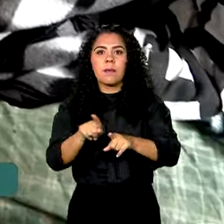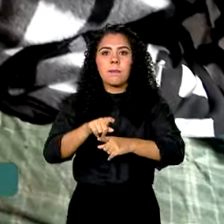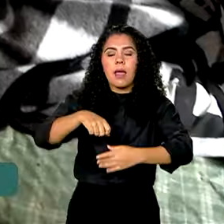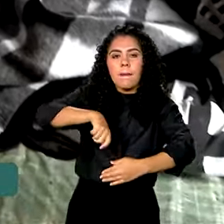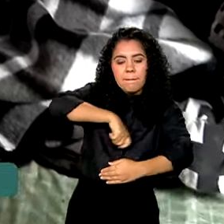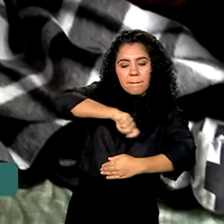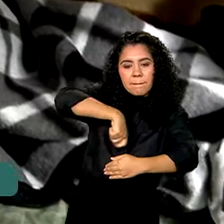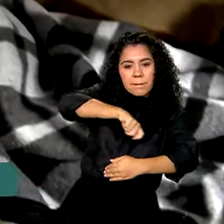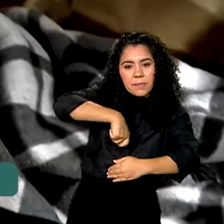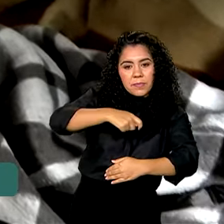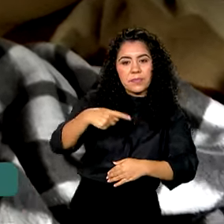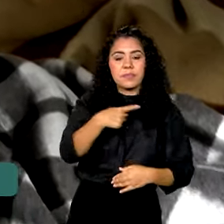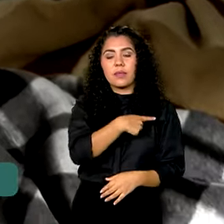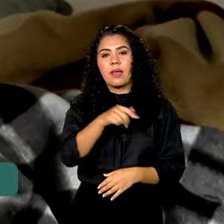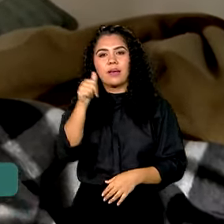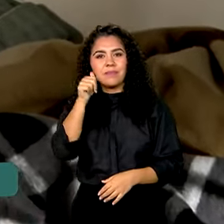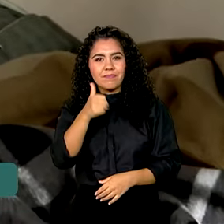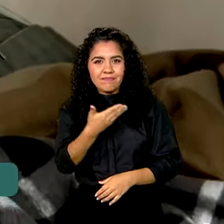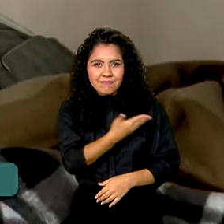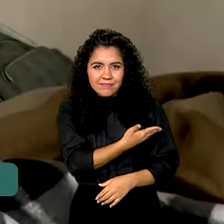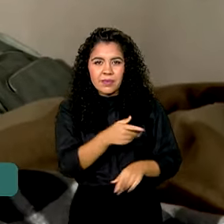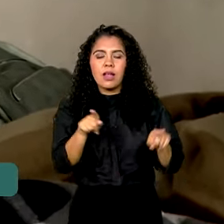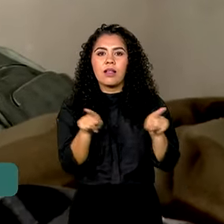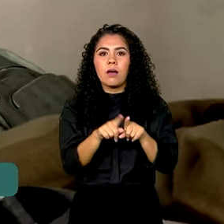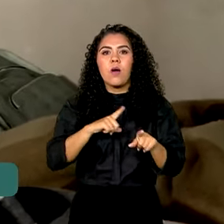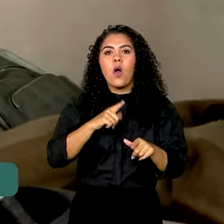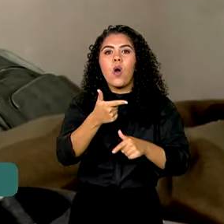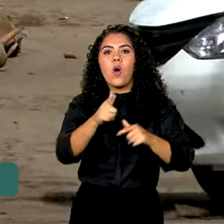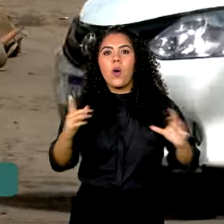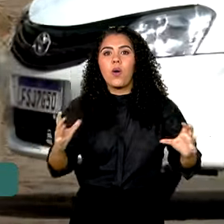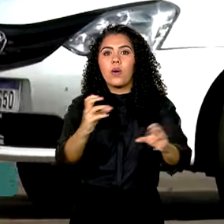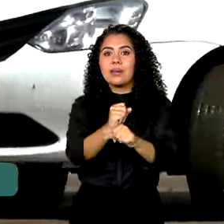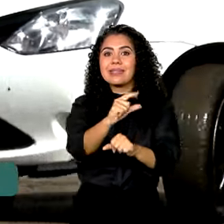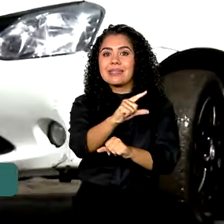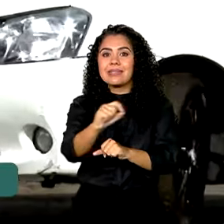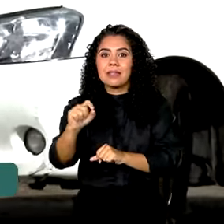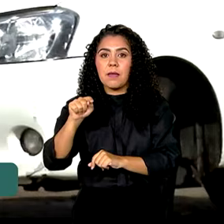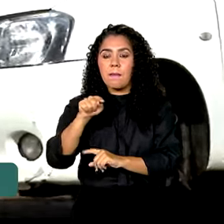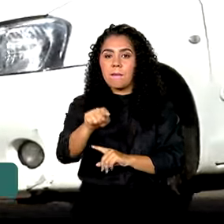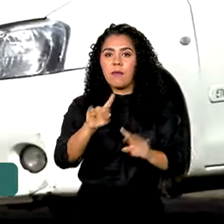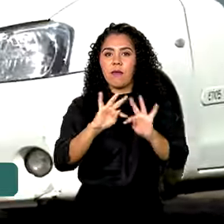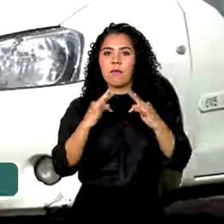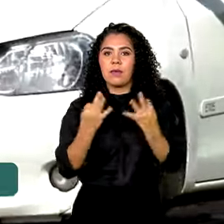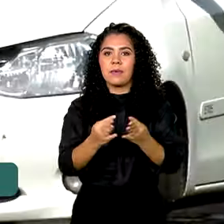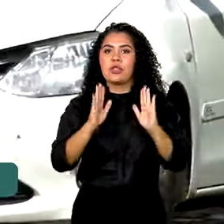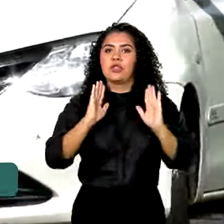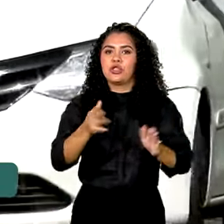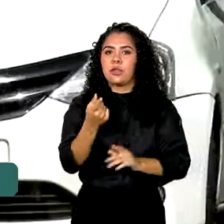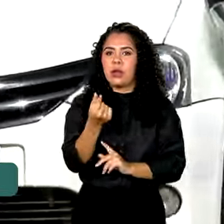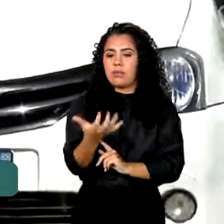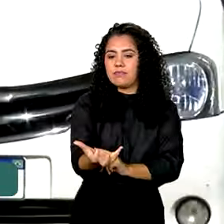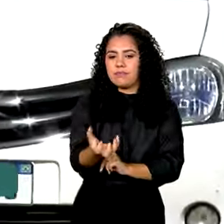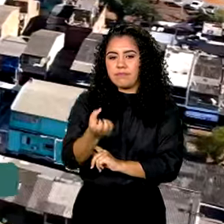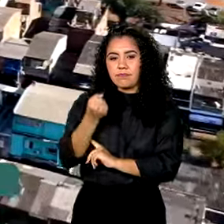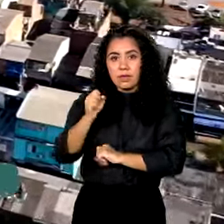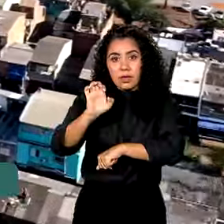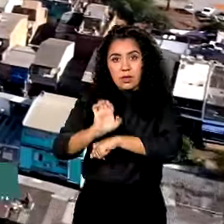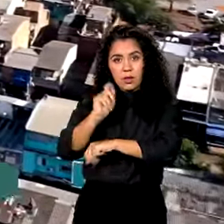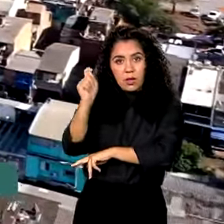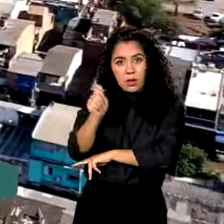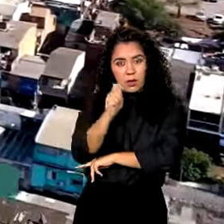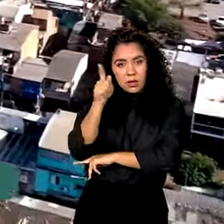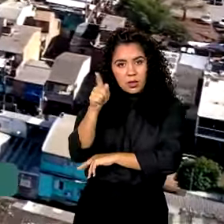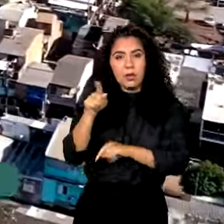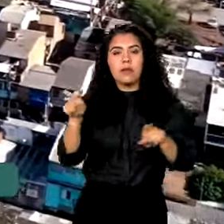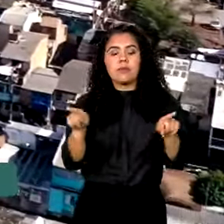Assim como a família da Adriana, outras 100 mil famílias já receberam o Auxílio Reconstrução no Rio Grande do Sul. E com a